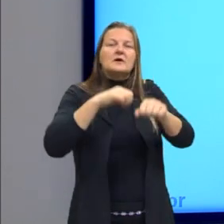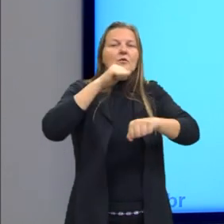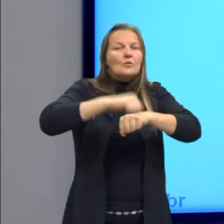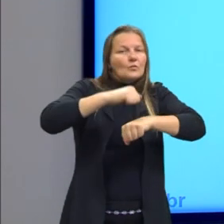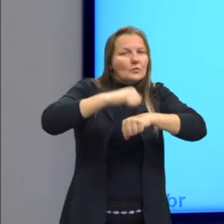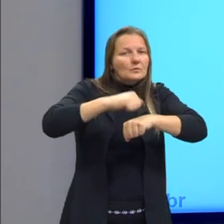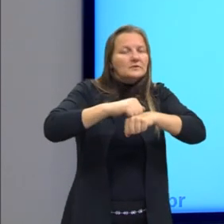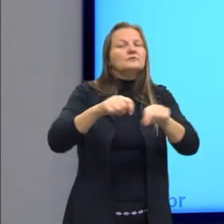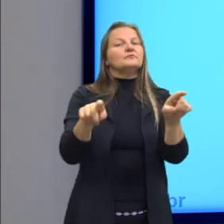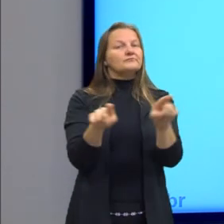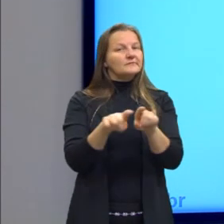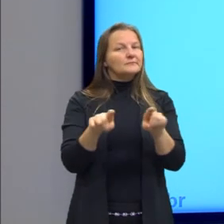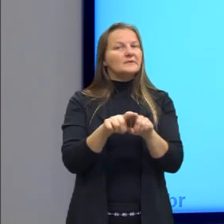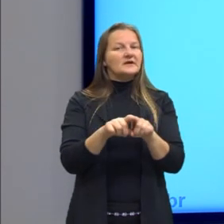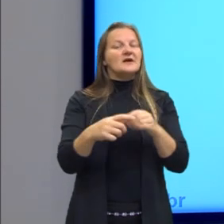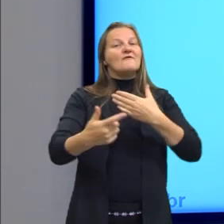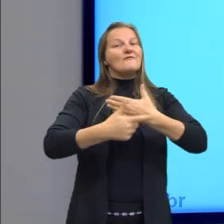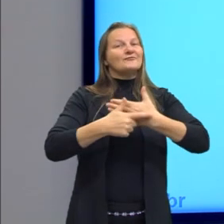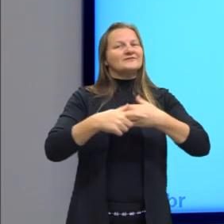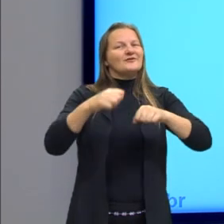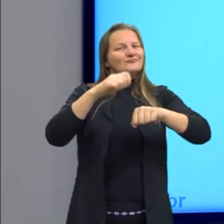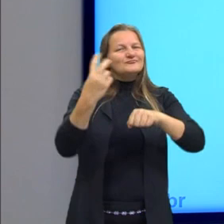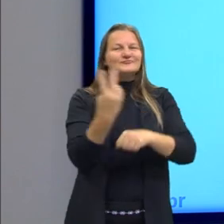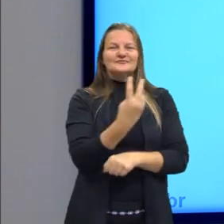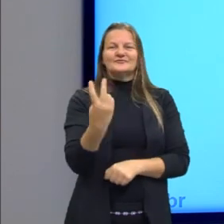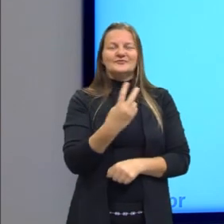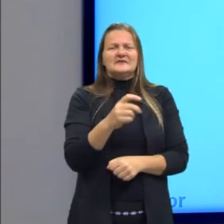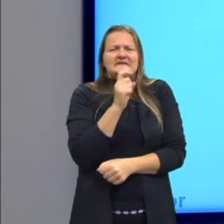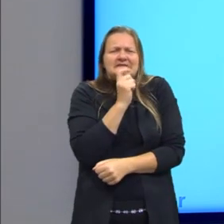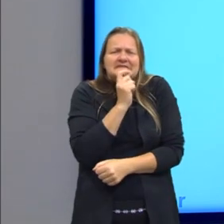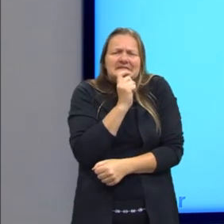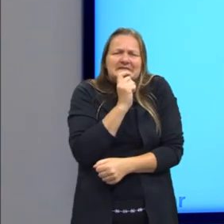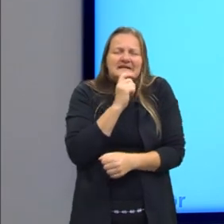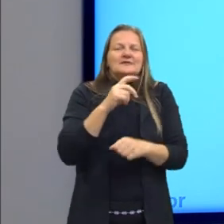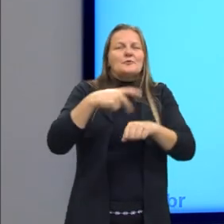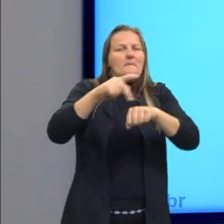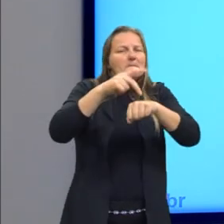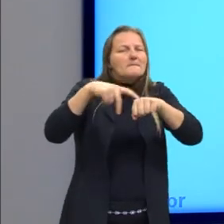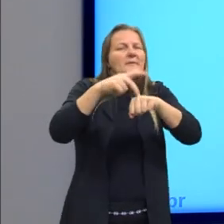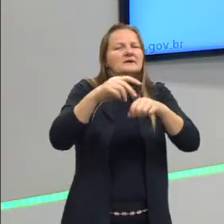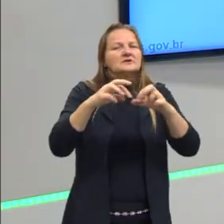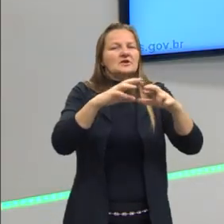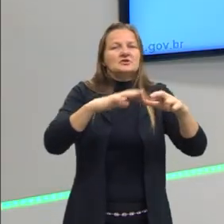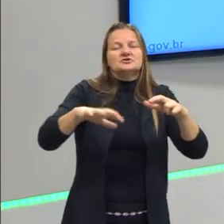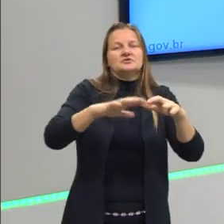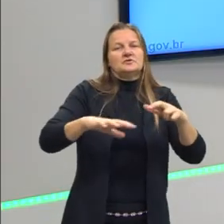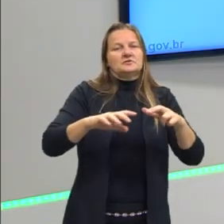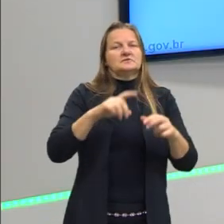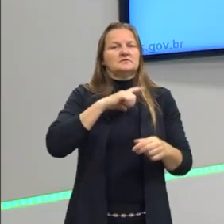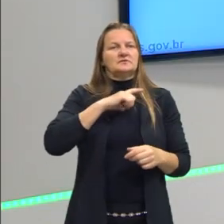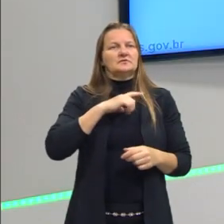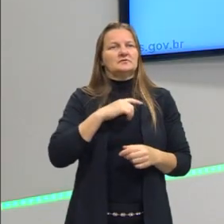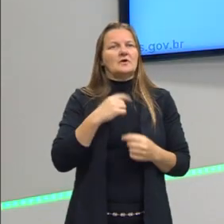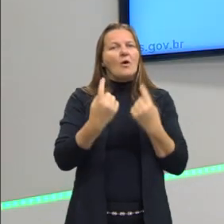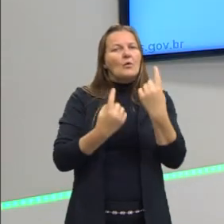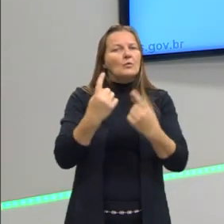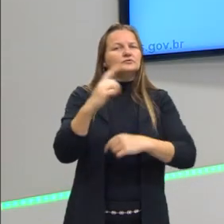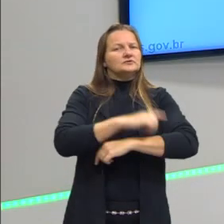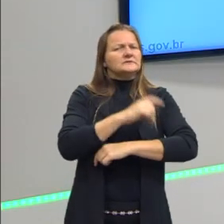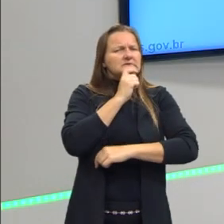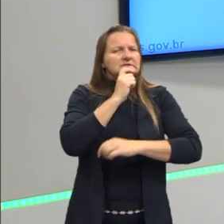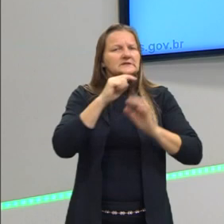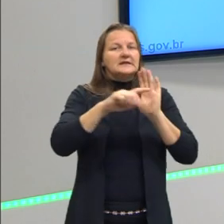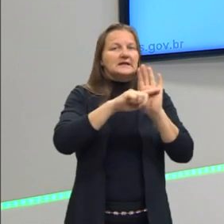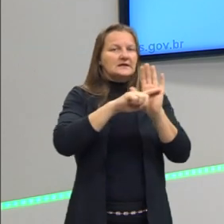de congelamento dessa mesma água em países com inverno muito rigoroso ou em regiões como a nossa, que tem aí alguns dias de